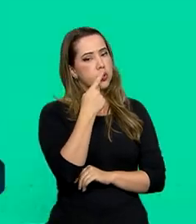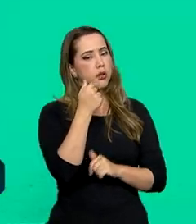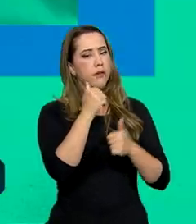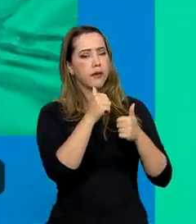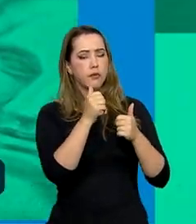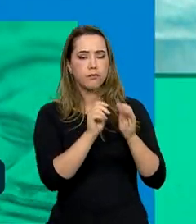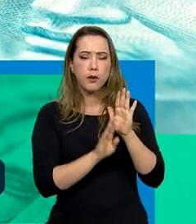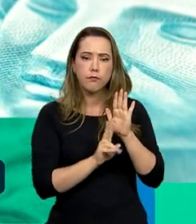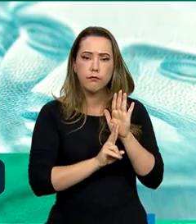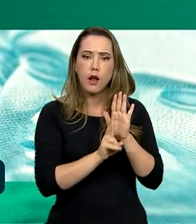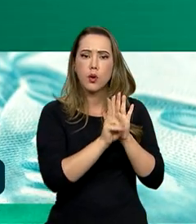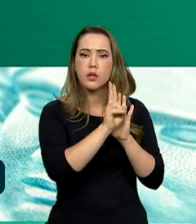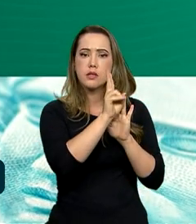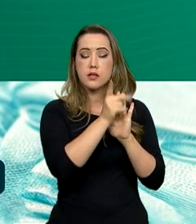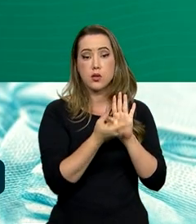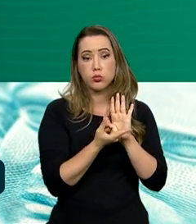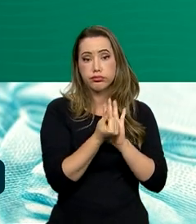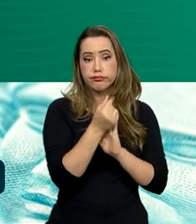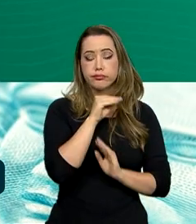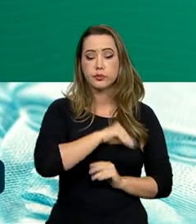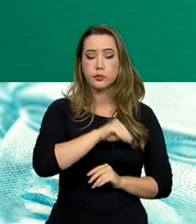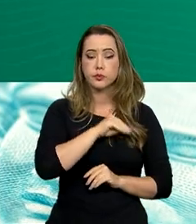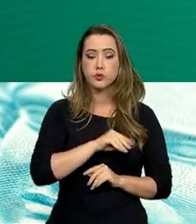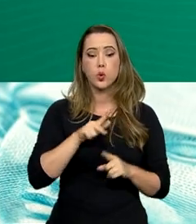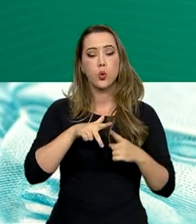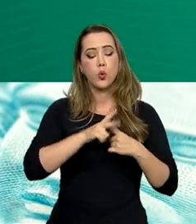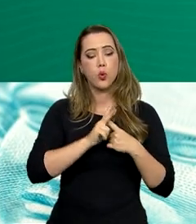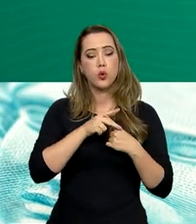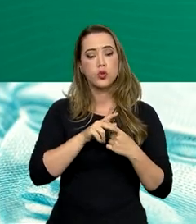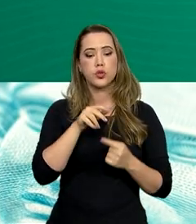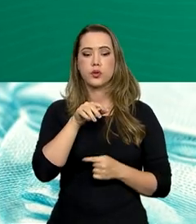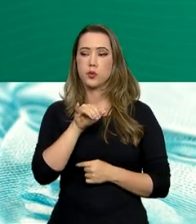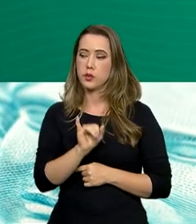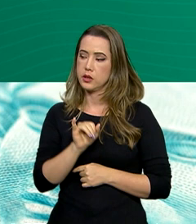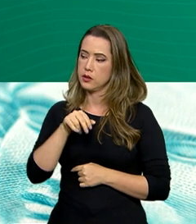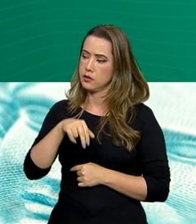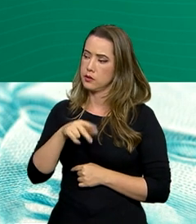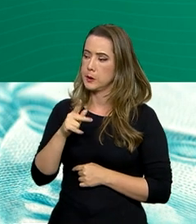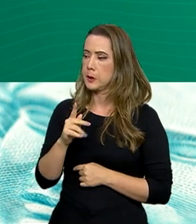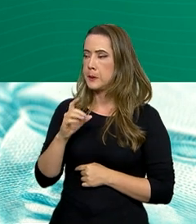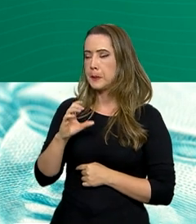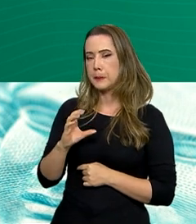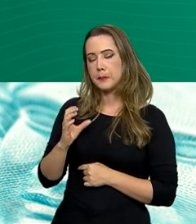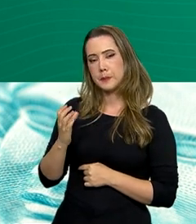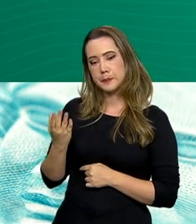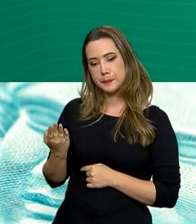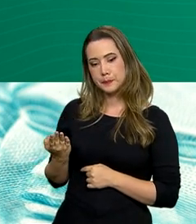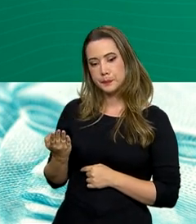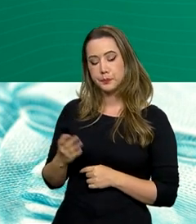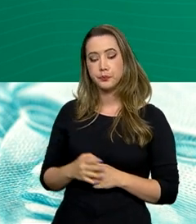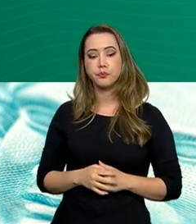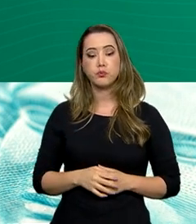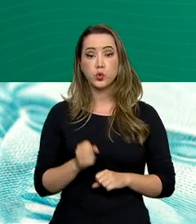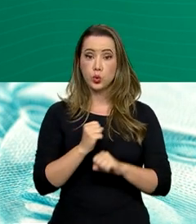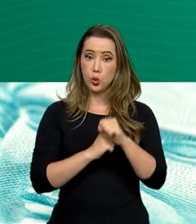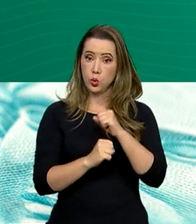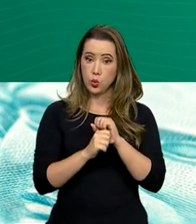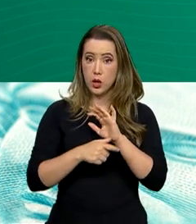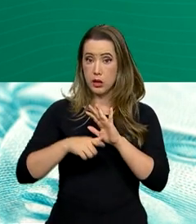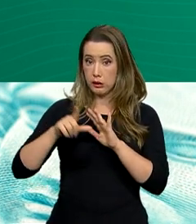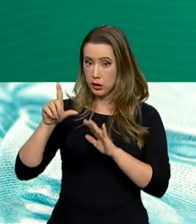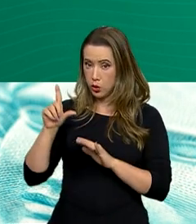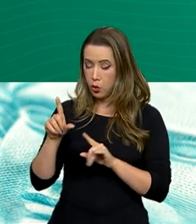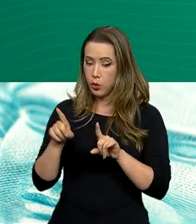vem. A nova lei prevê que o salário mínimo será corrigido pelo Índice Nacional de Preços ao Consumidor, o INPC, do ano anterior